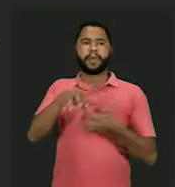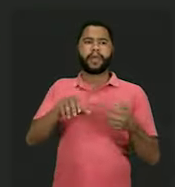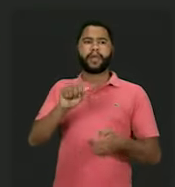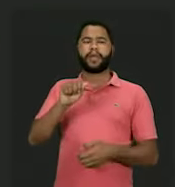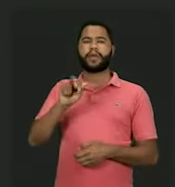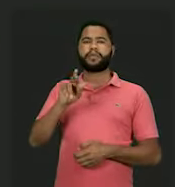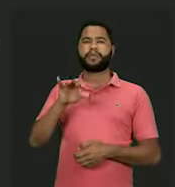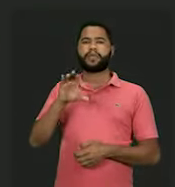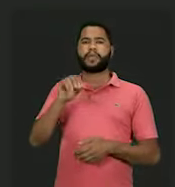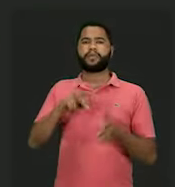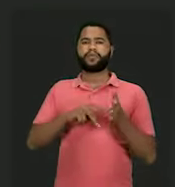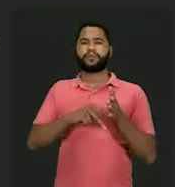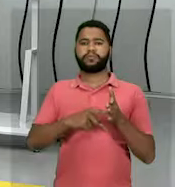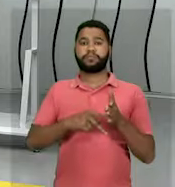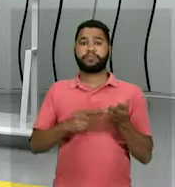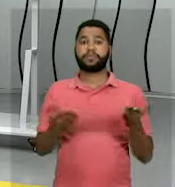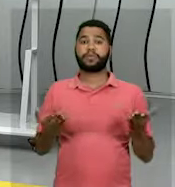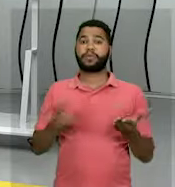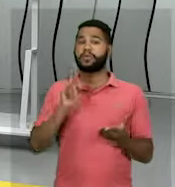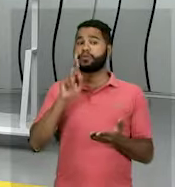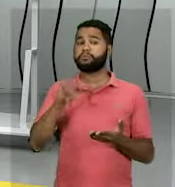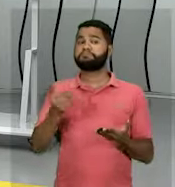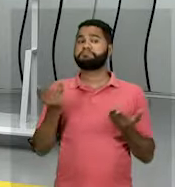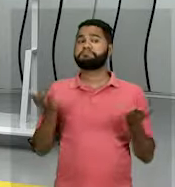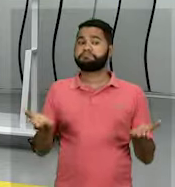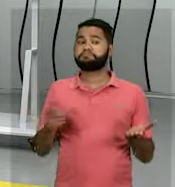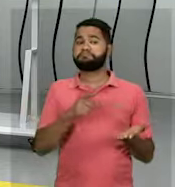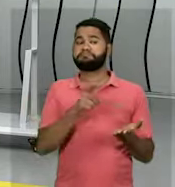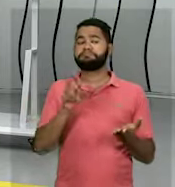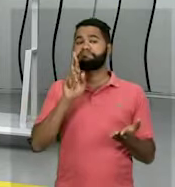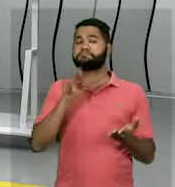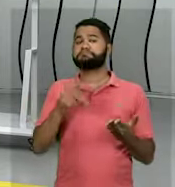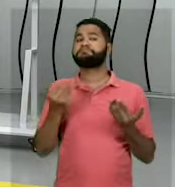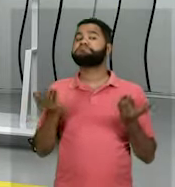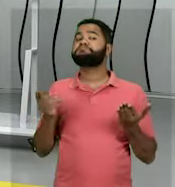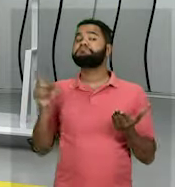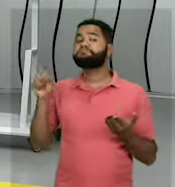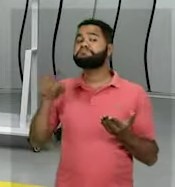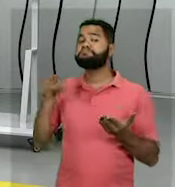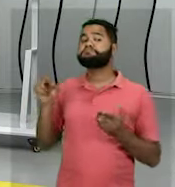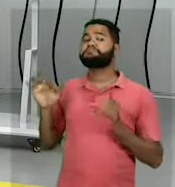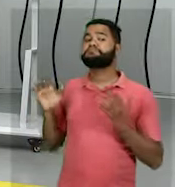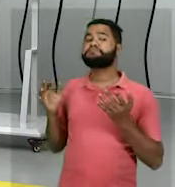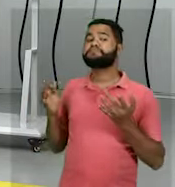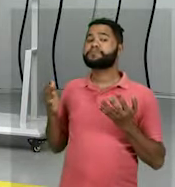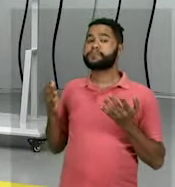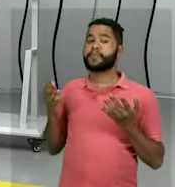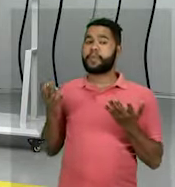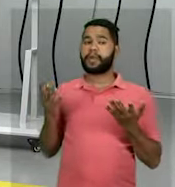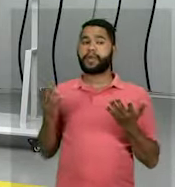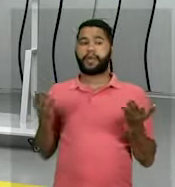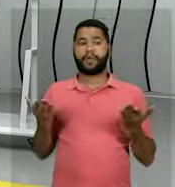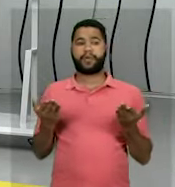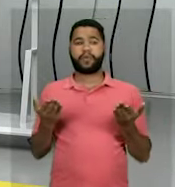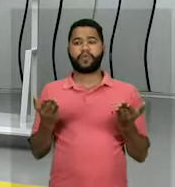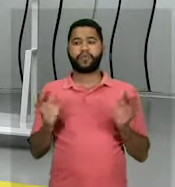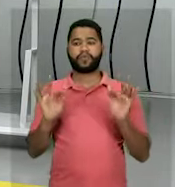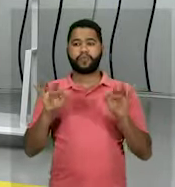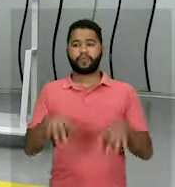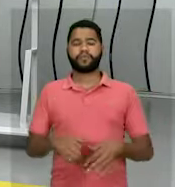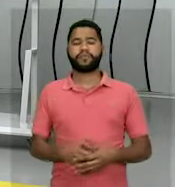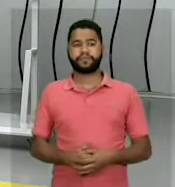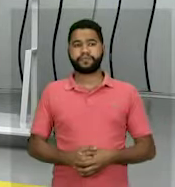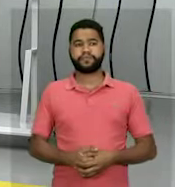-sindicalismo, e a resposta qual é? Qual você marcaria aí de casa para a gente fechar aqui o nosso debate sobre a Era Vargas I?